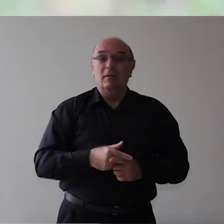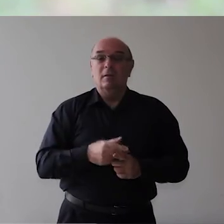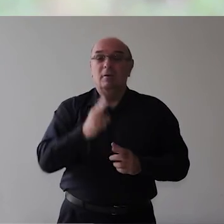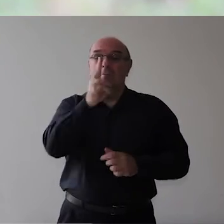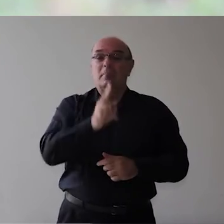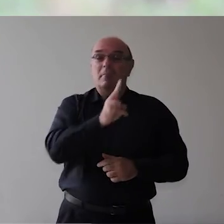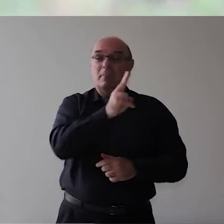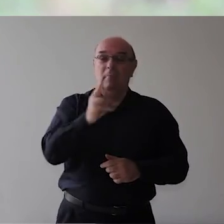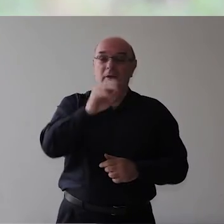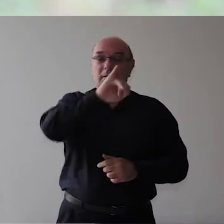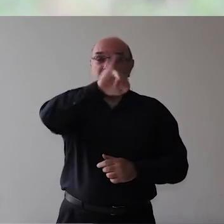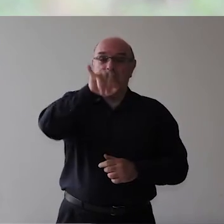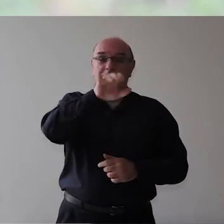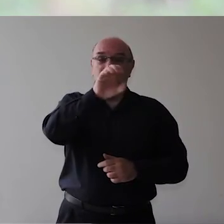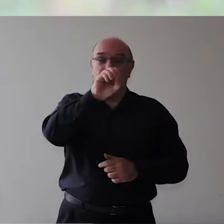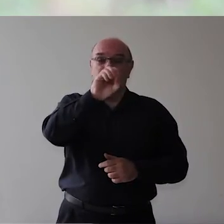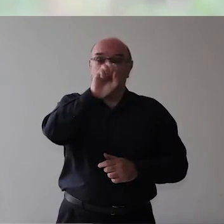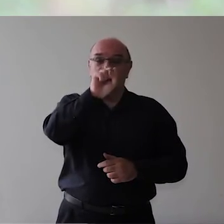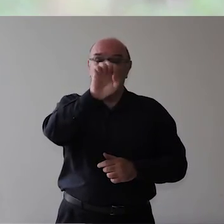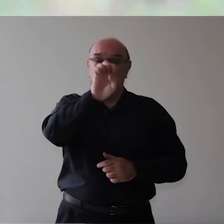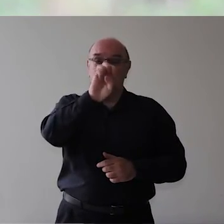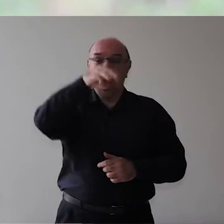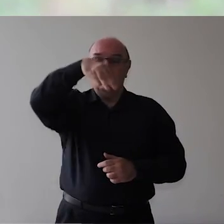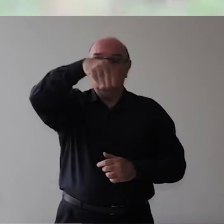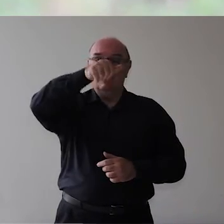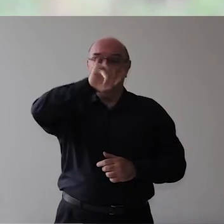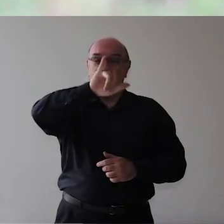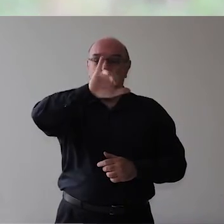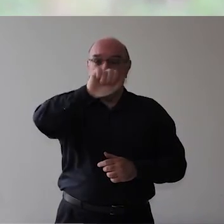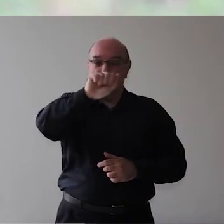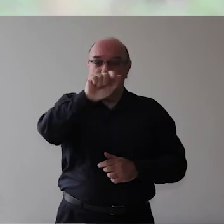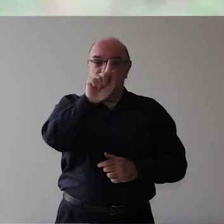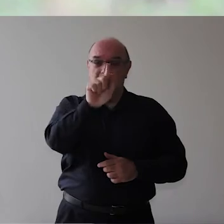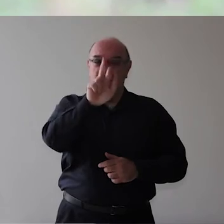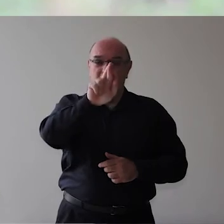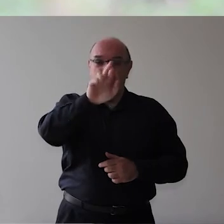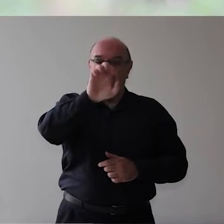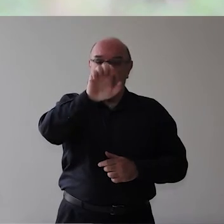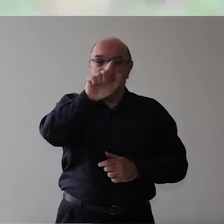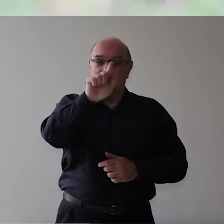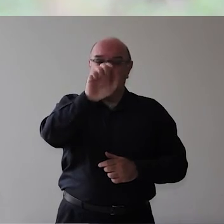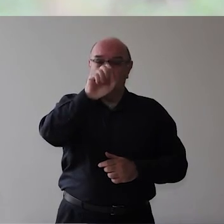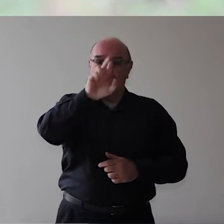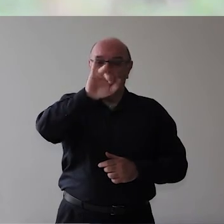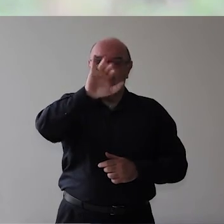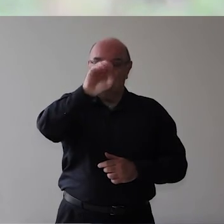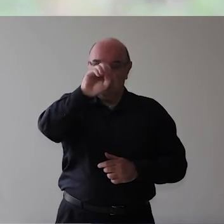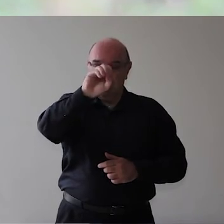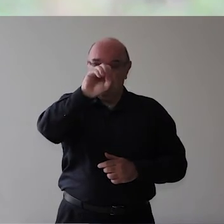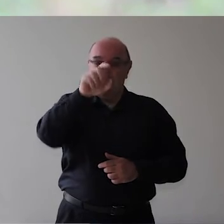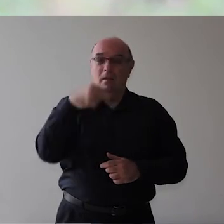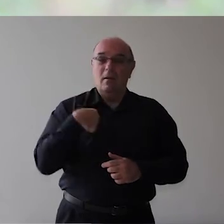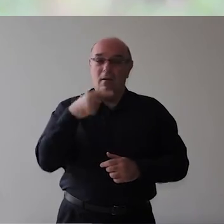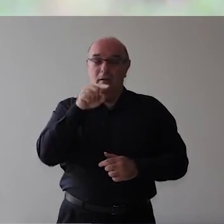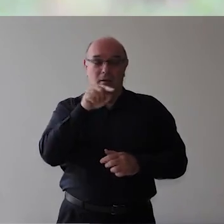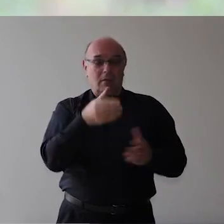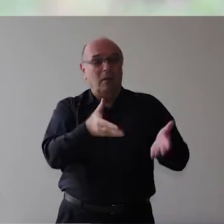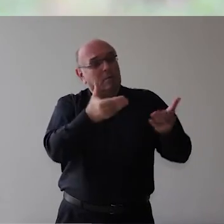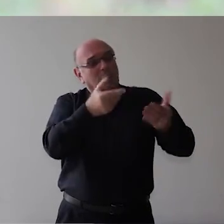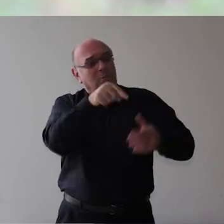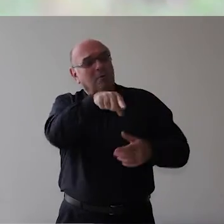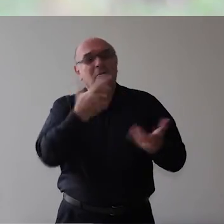Bene Que incentivou que eles construíssem Uma igreja Essa igreja foi O início da igreja foi em